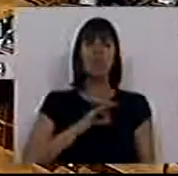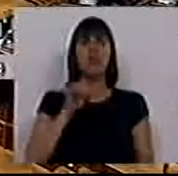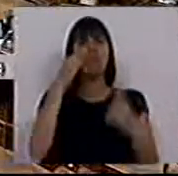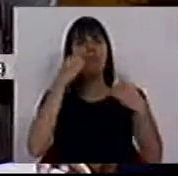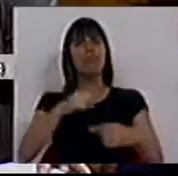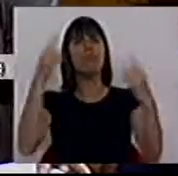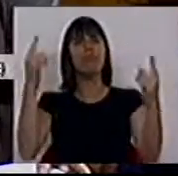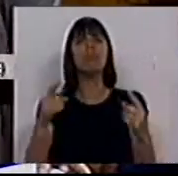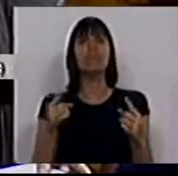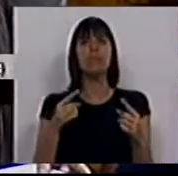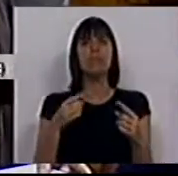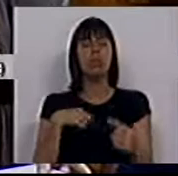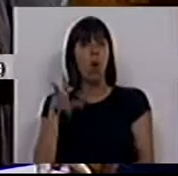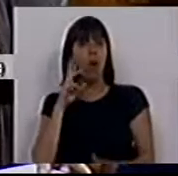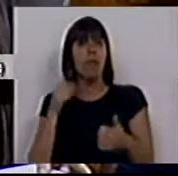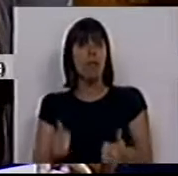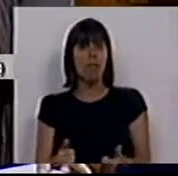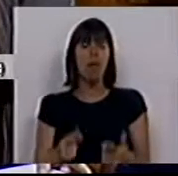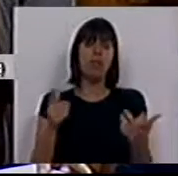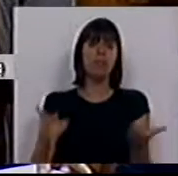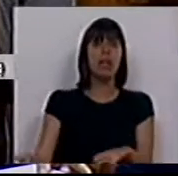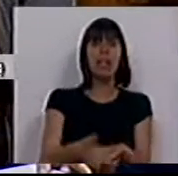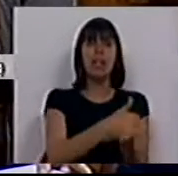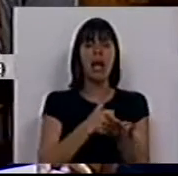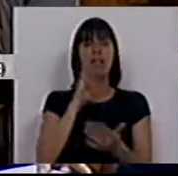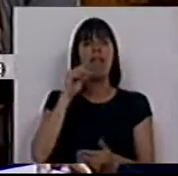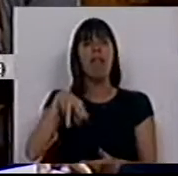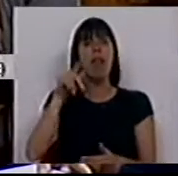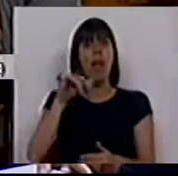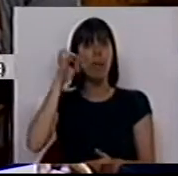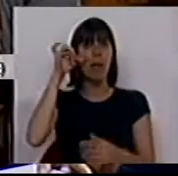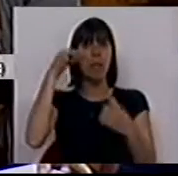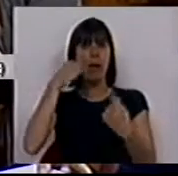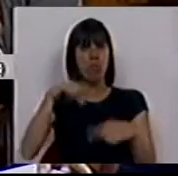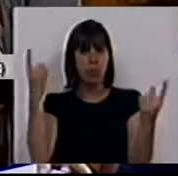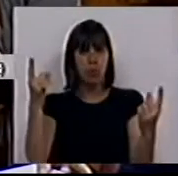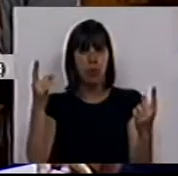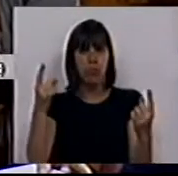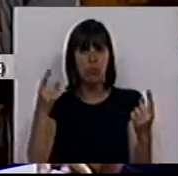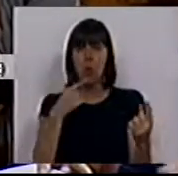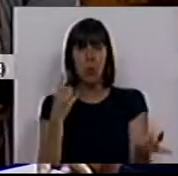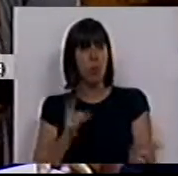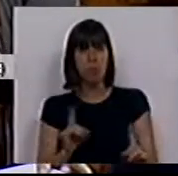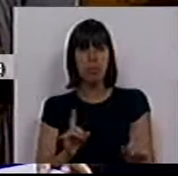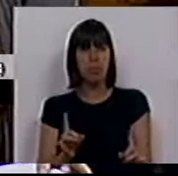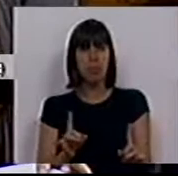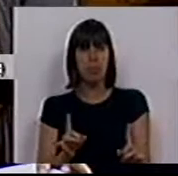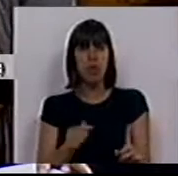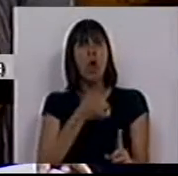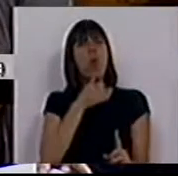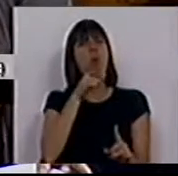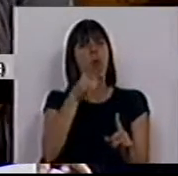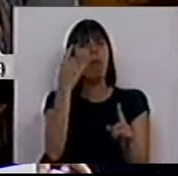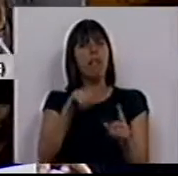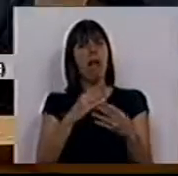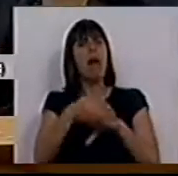Sr. anunciou, se é que ouvi bem, os dados do INEC ainda não são públicos. Não percebi como é que